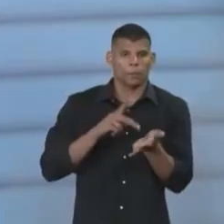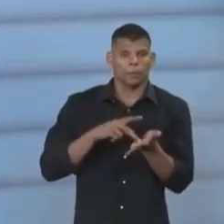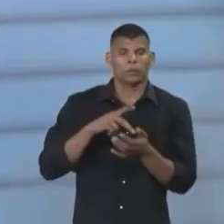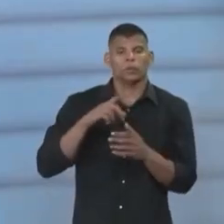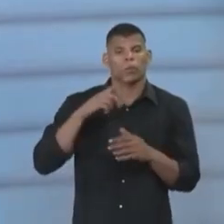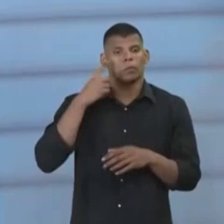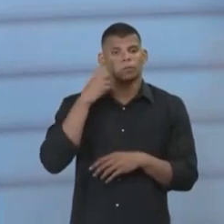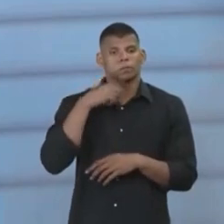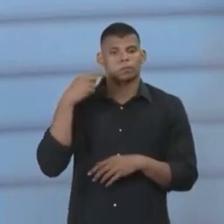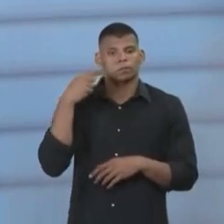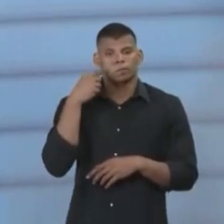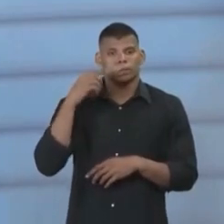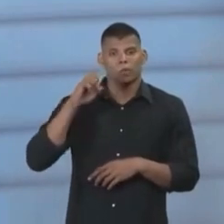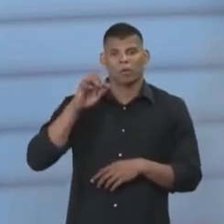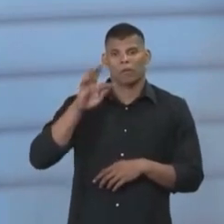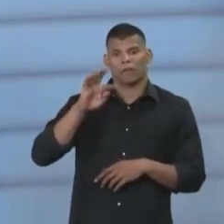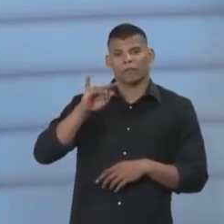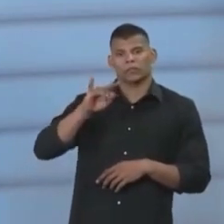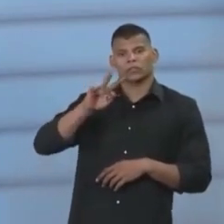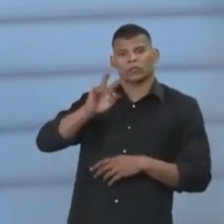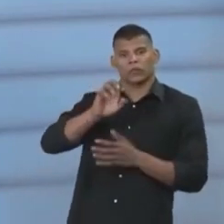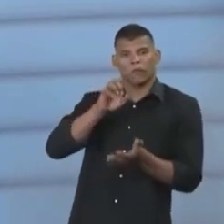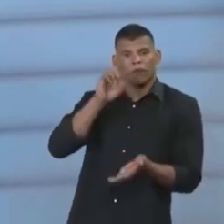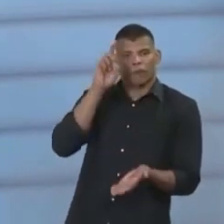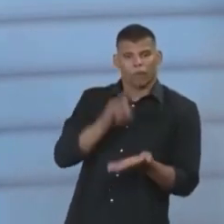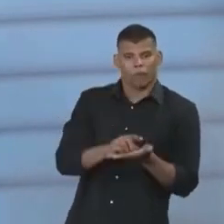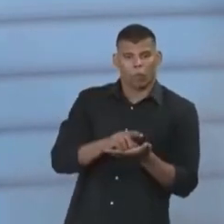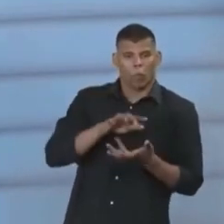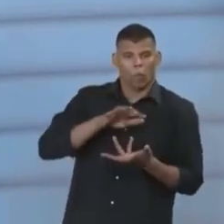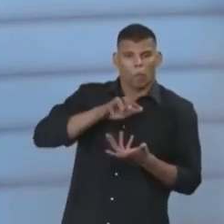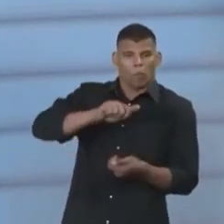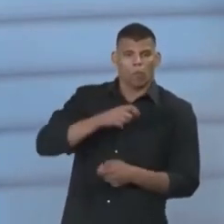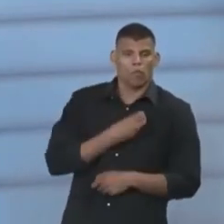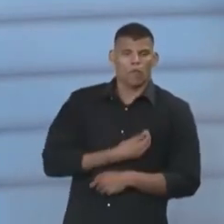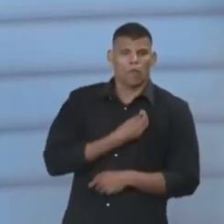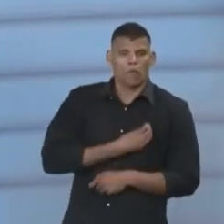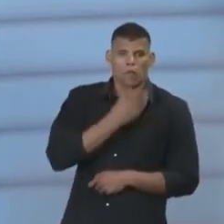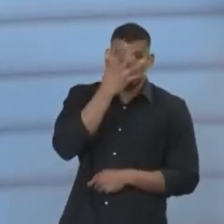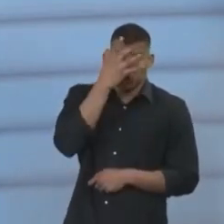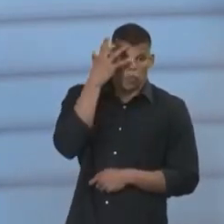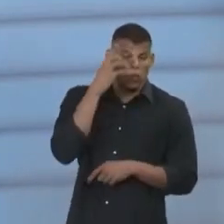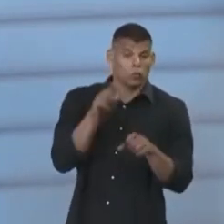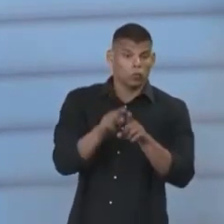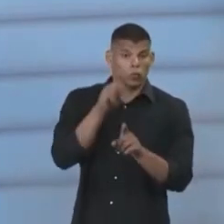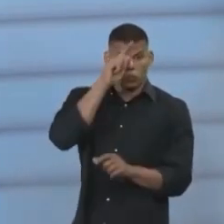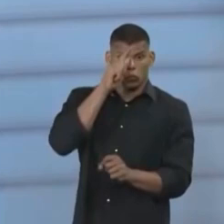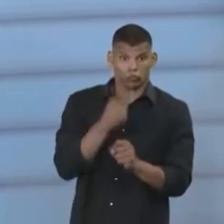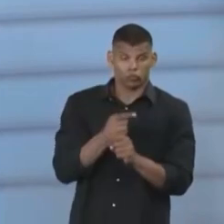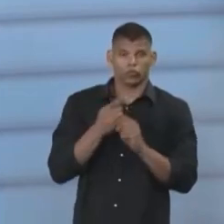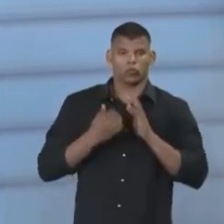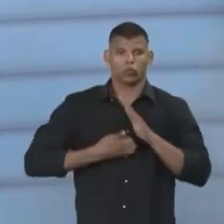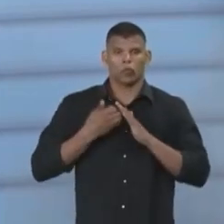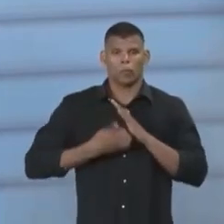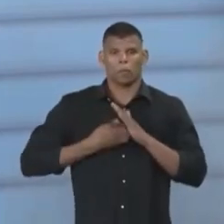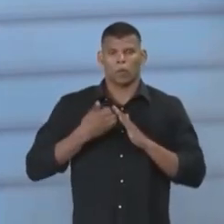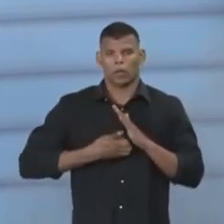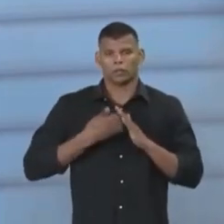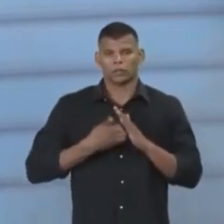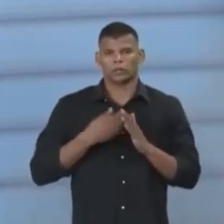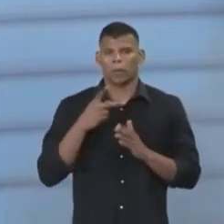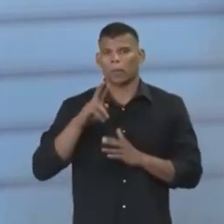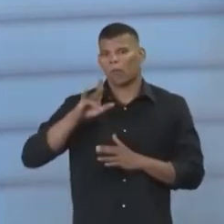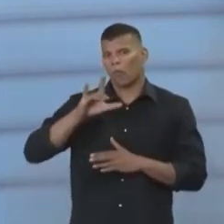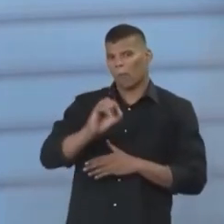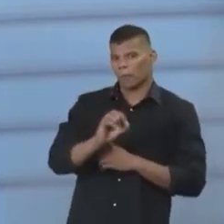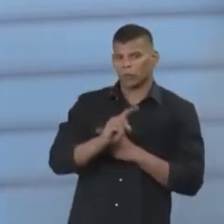efetive no mundo, na vida das pessoas e na gestão das empresas, sejam elas públicas ou